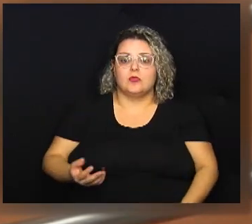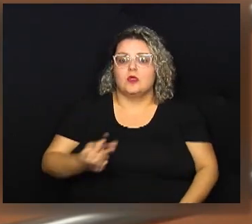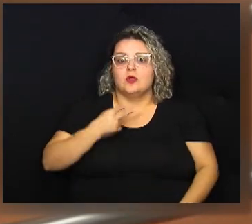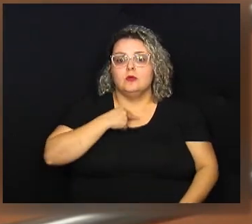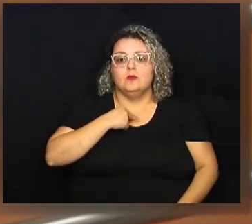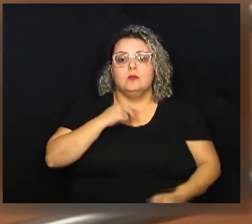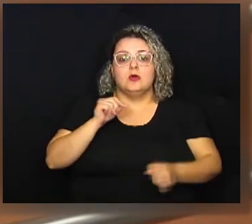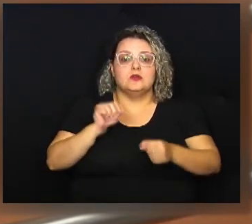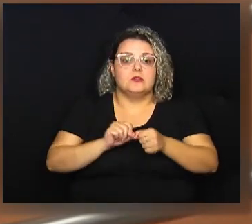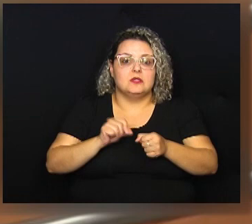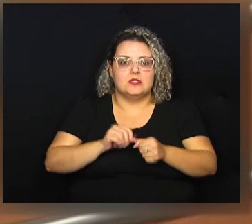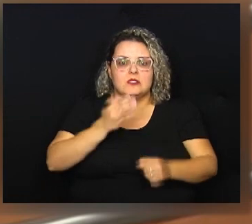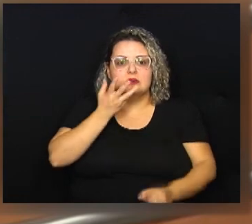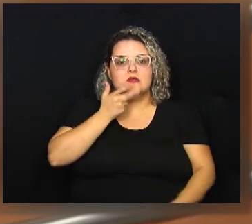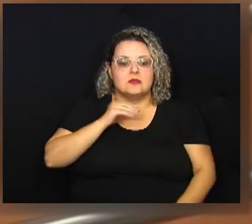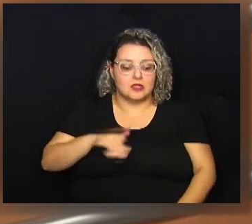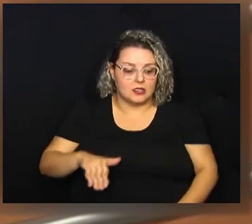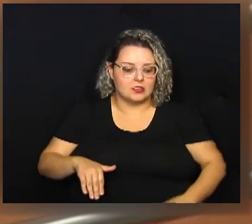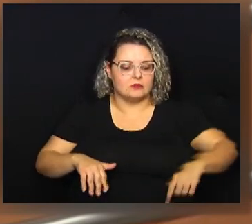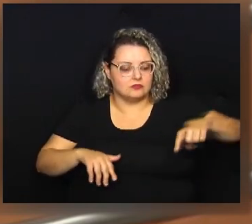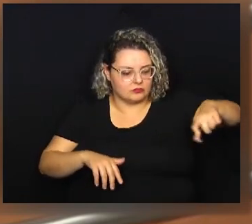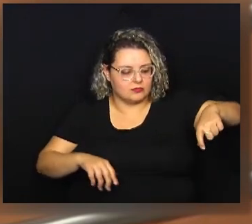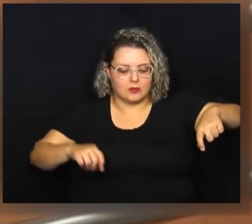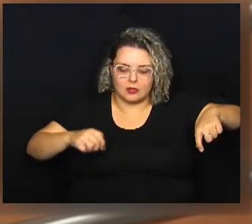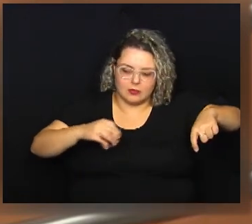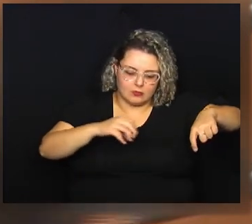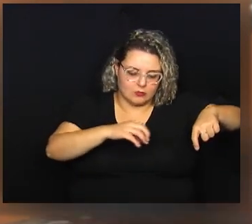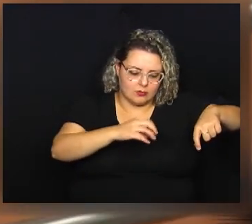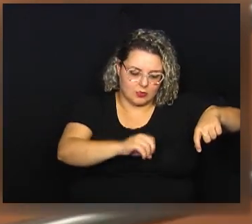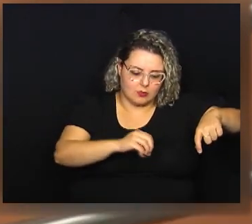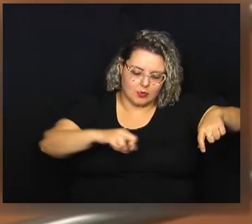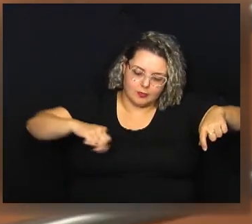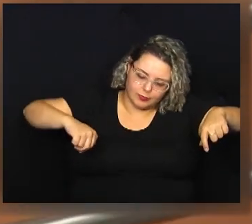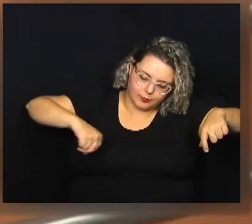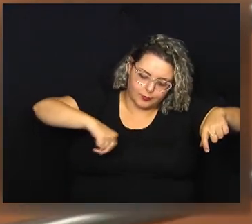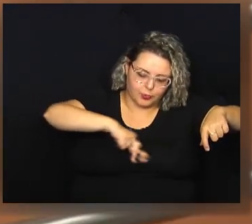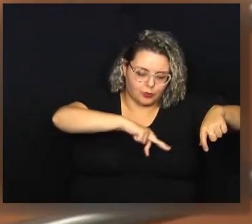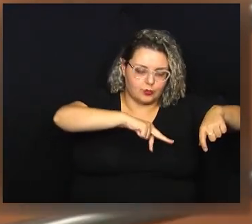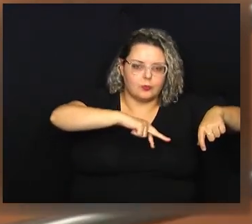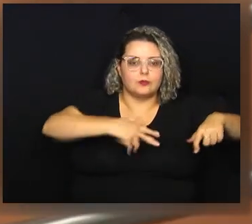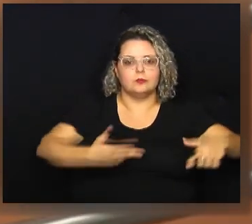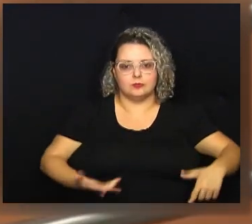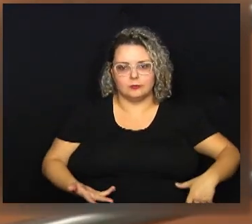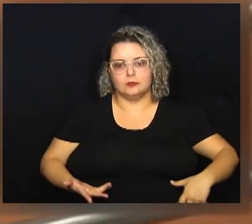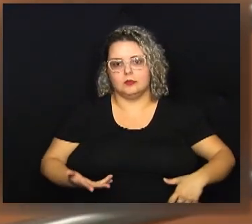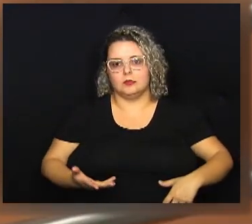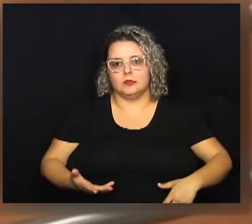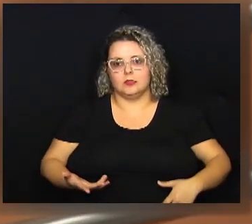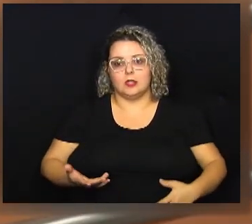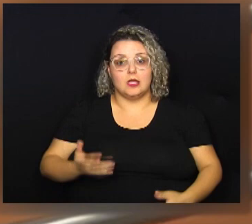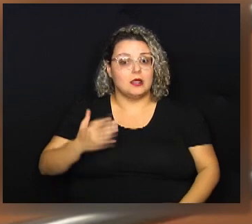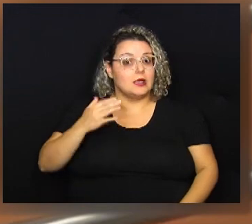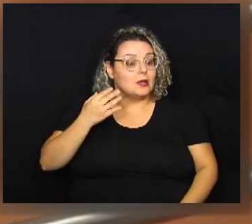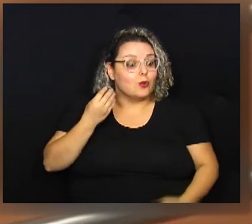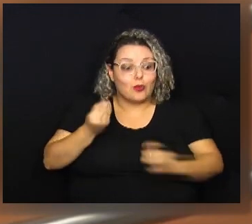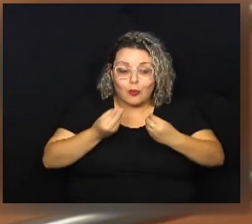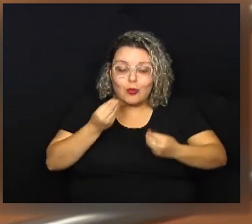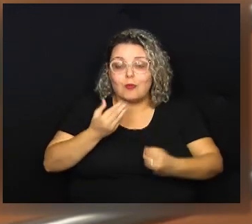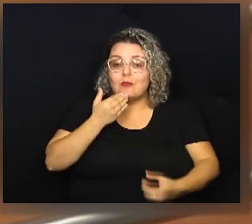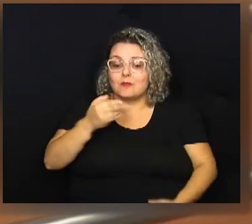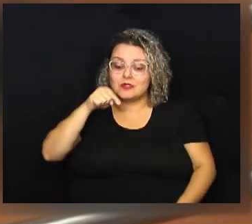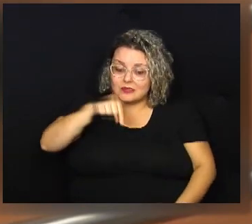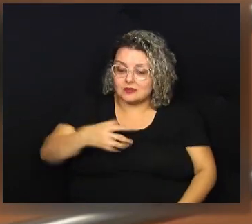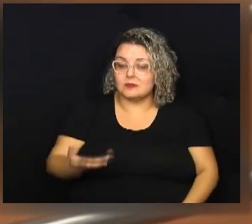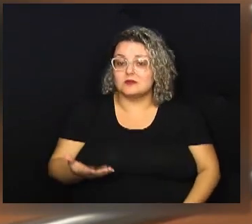chute uma bola e faça um gol se ela ainda não entendeu que aquilo é uma bola e ela precisa chutar. Hoje, eu posso